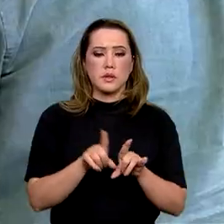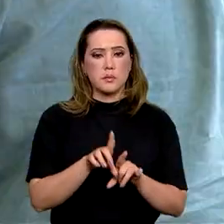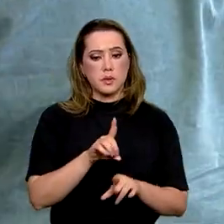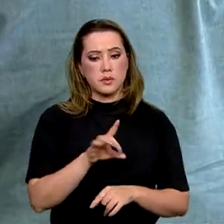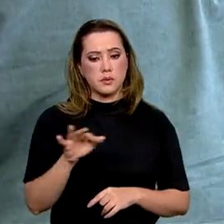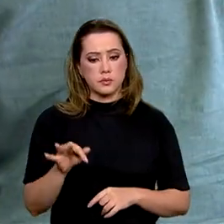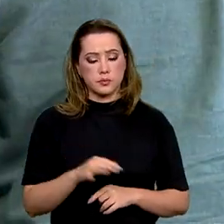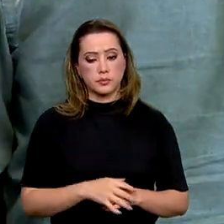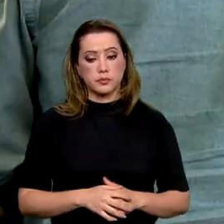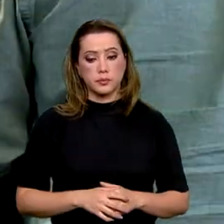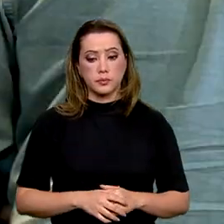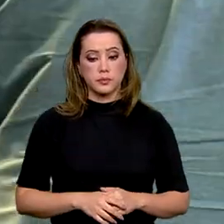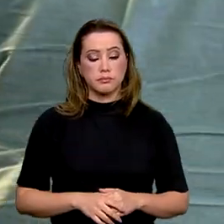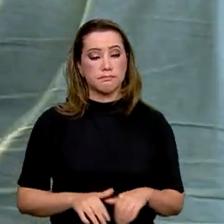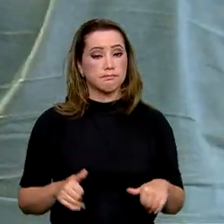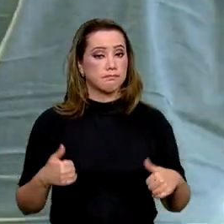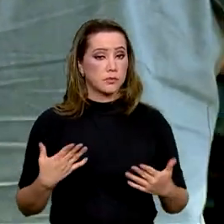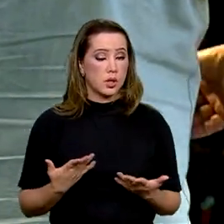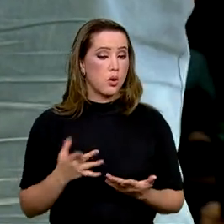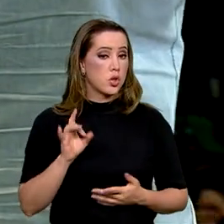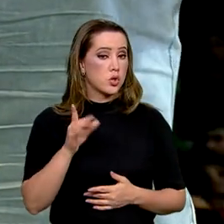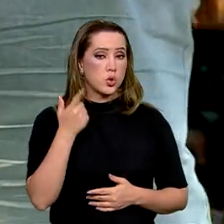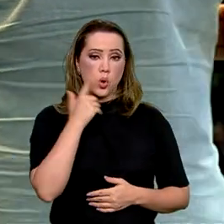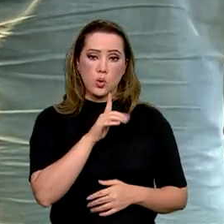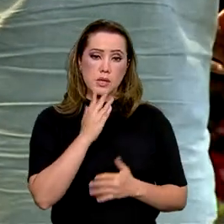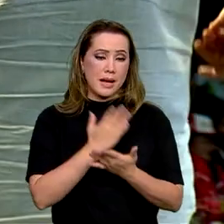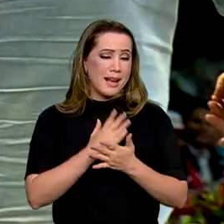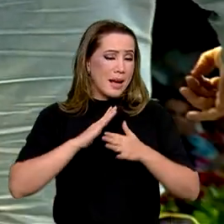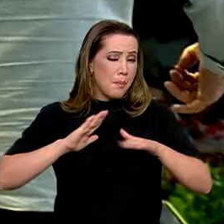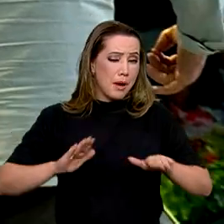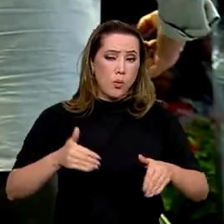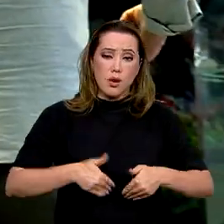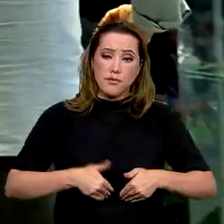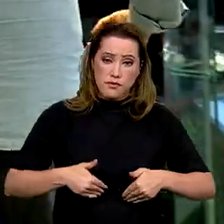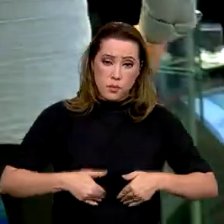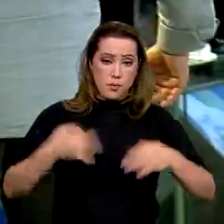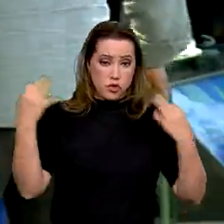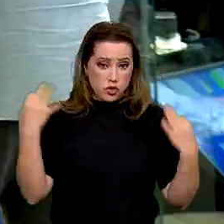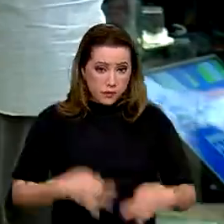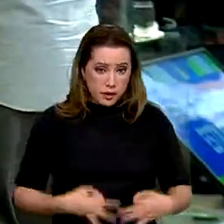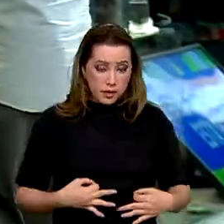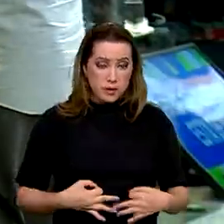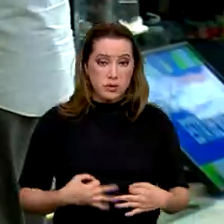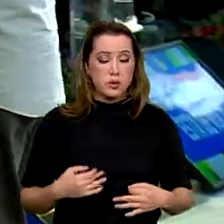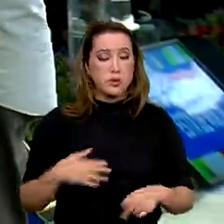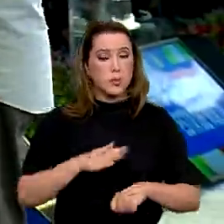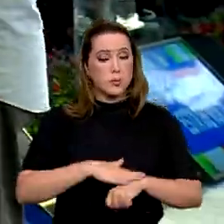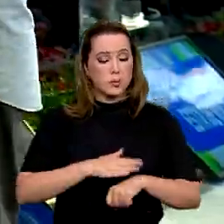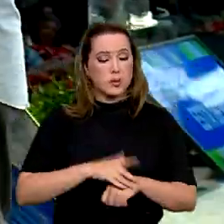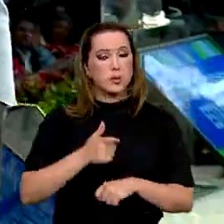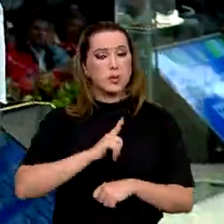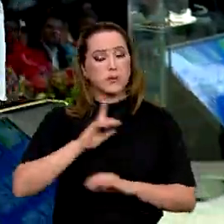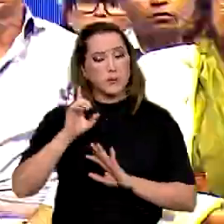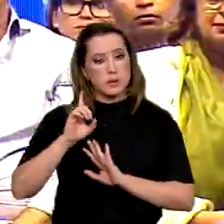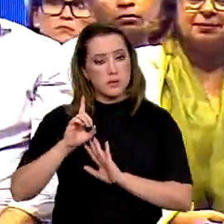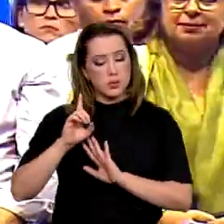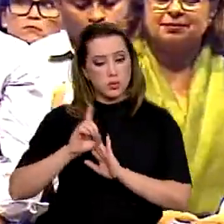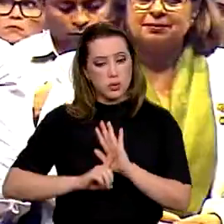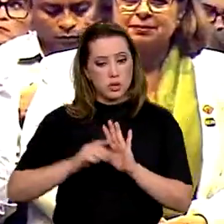É por isso que a gente só vai acabar com a fome de verdade quando a gente estiver garantindo